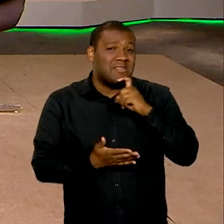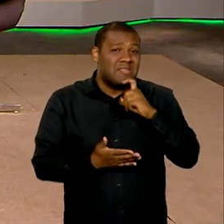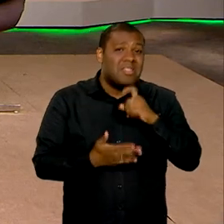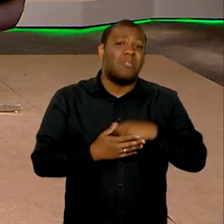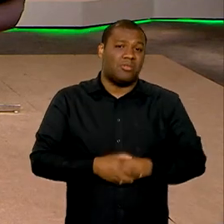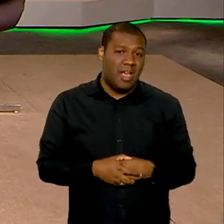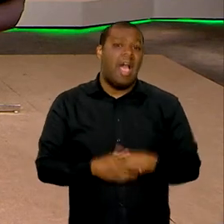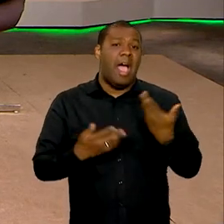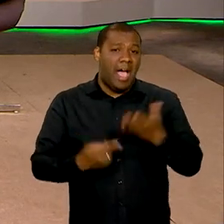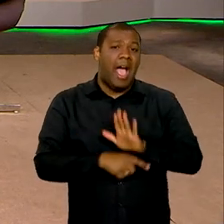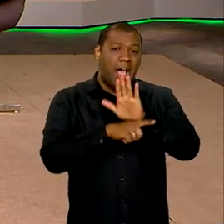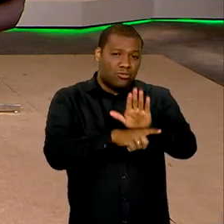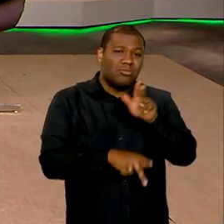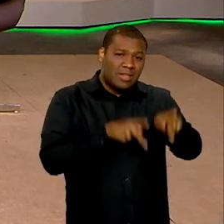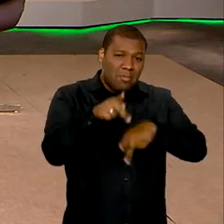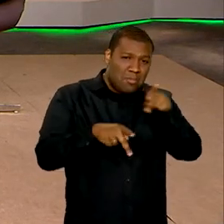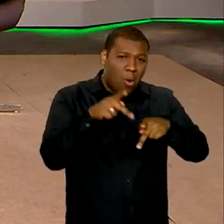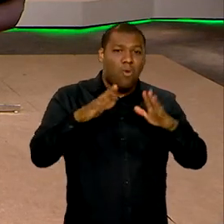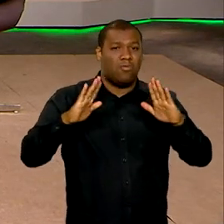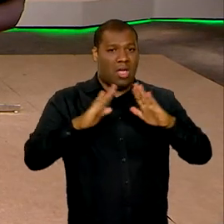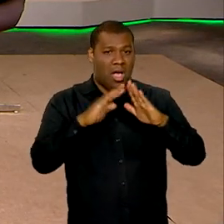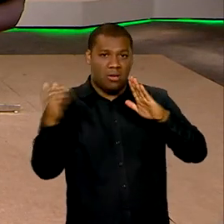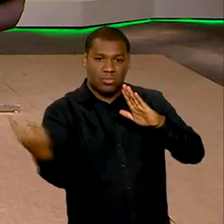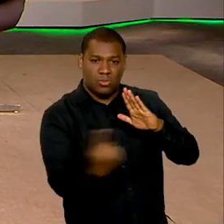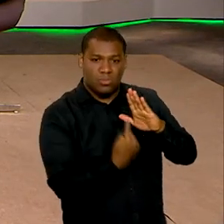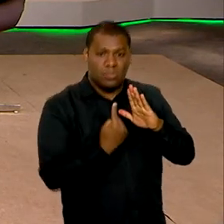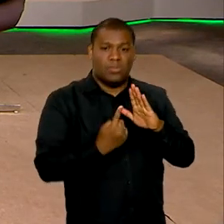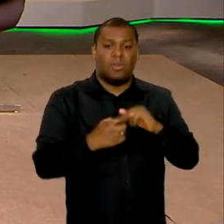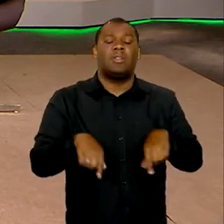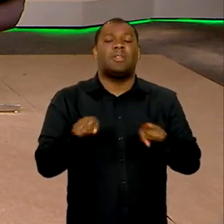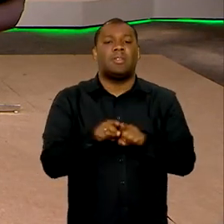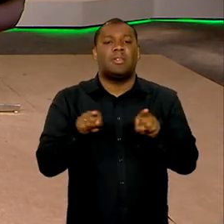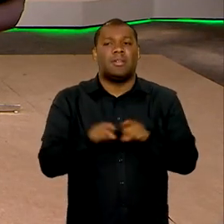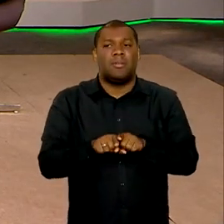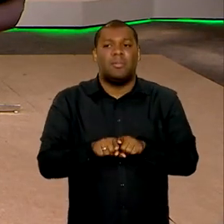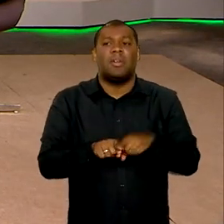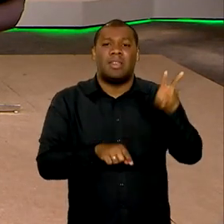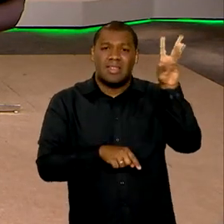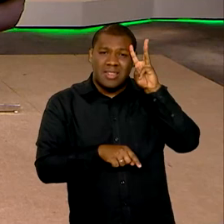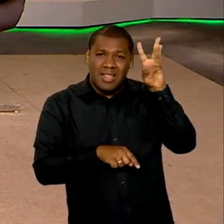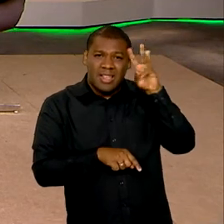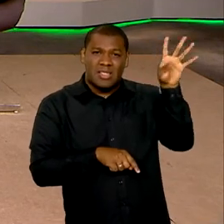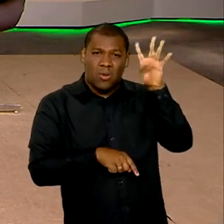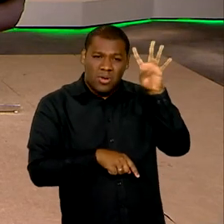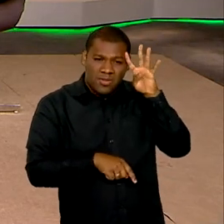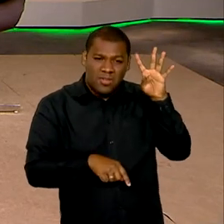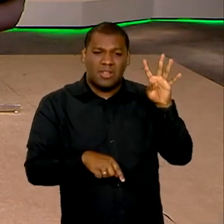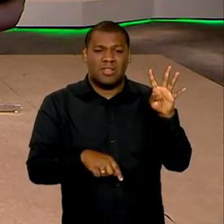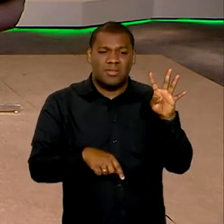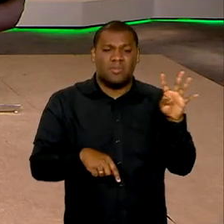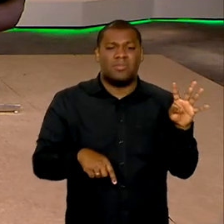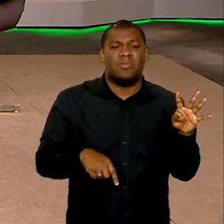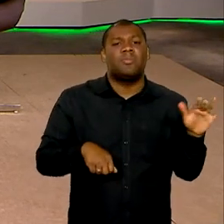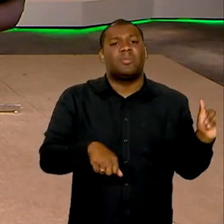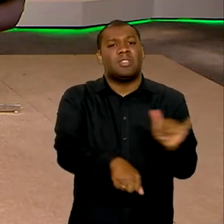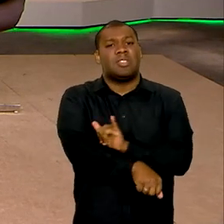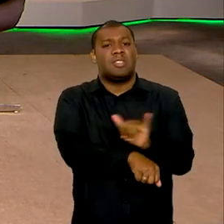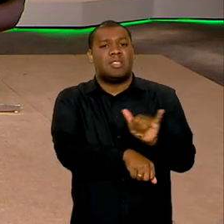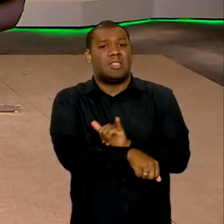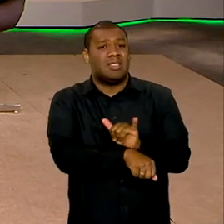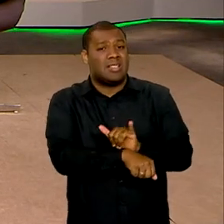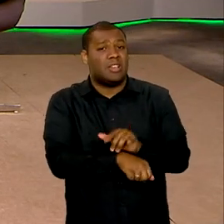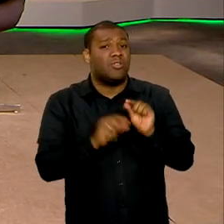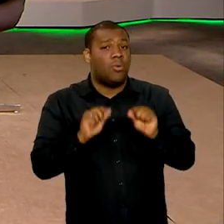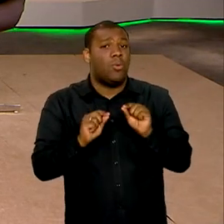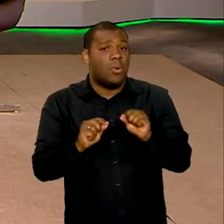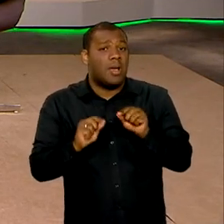assistência e abrigamento a essa população. Além disso, a gente tem uma previsão de que a partir da terça e da quarta-feira a gente tem um retorno de chuvas